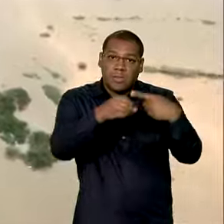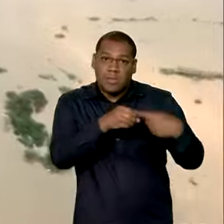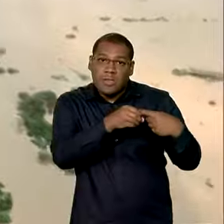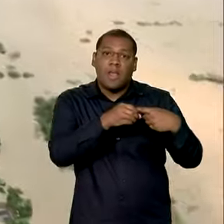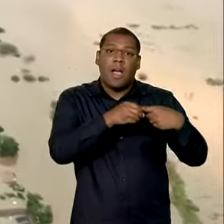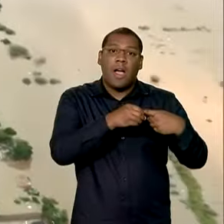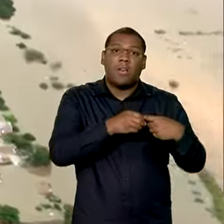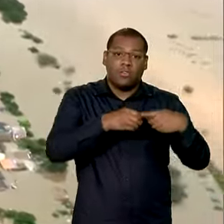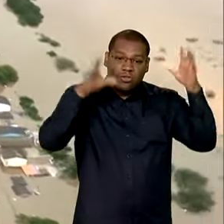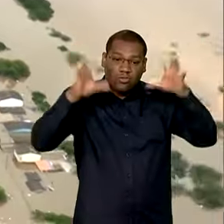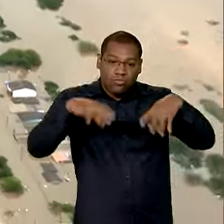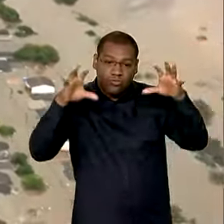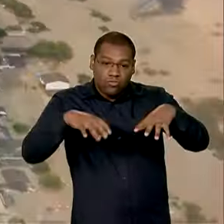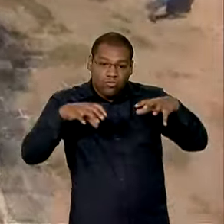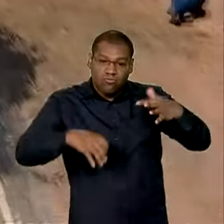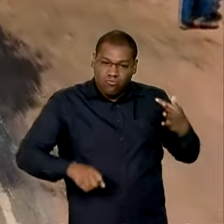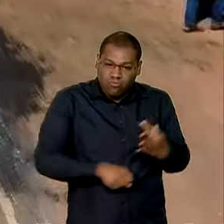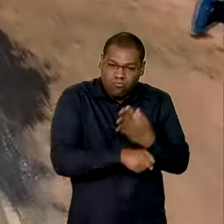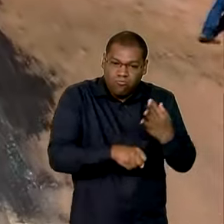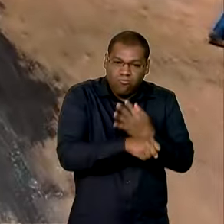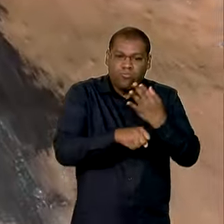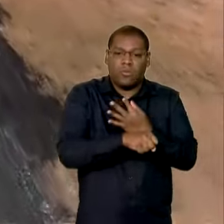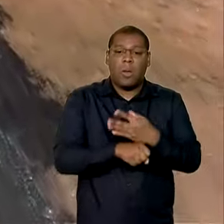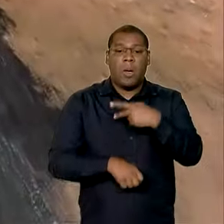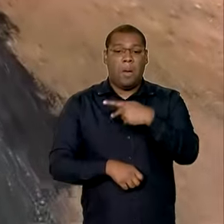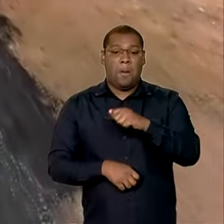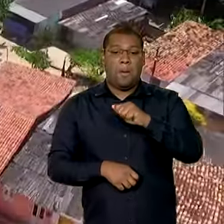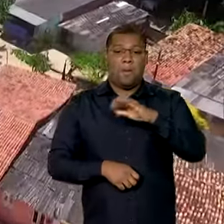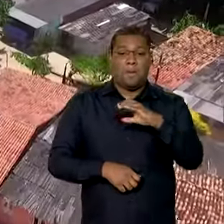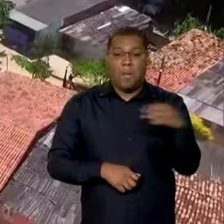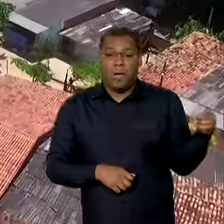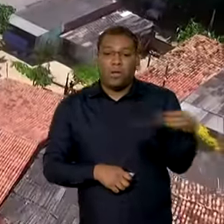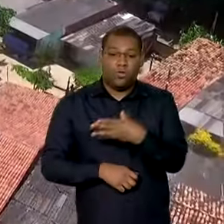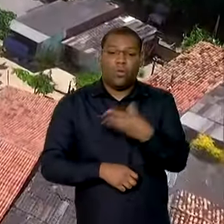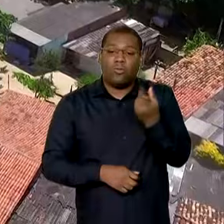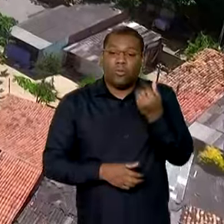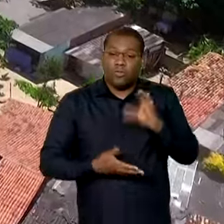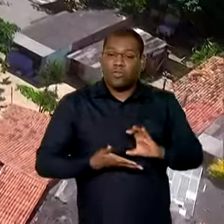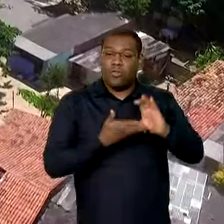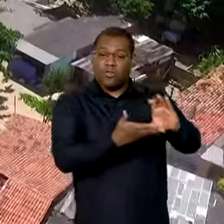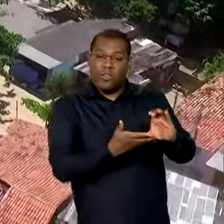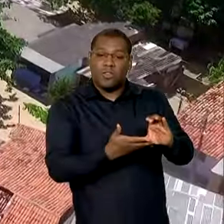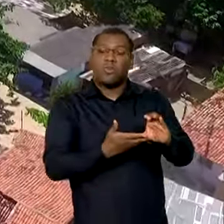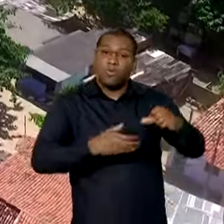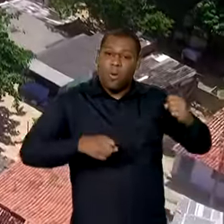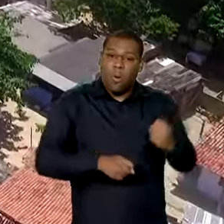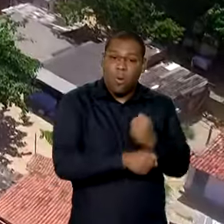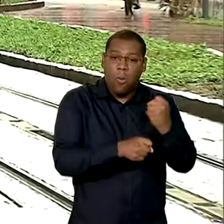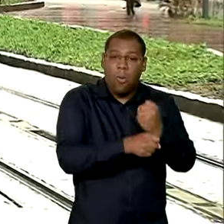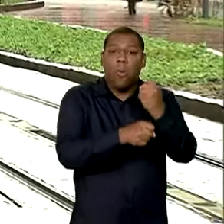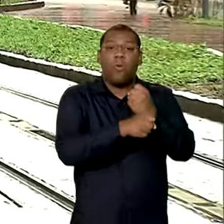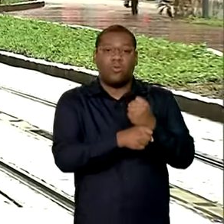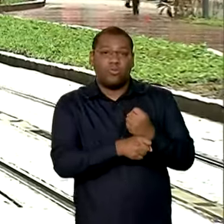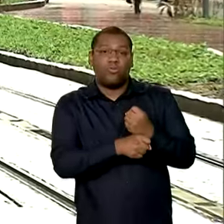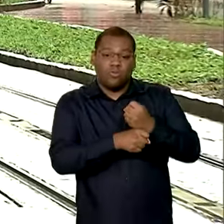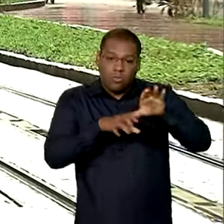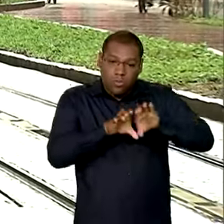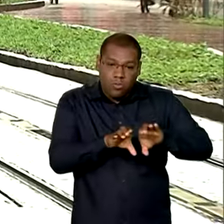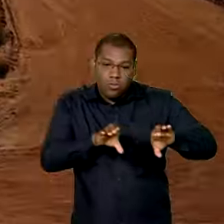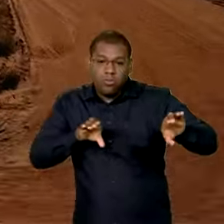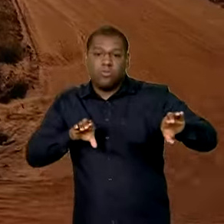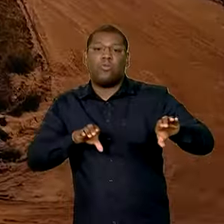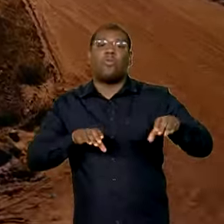eventos climáticos extremos. Novo PAC Seleções vai destinar recursos para obras de contenção de encostas,